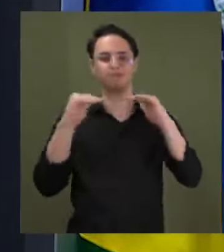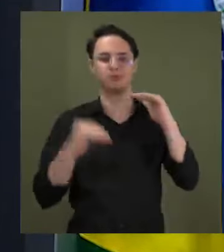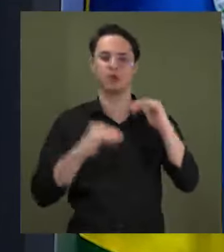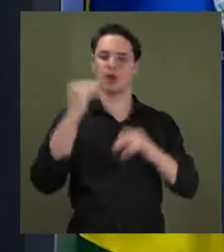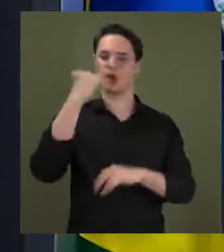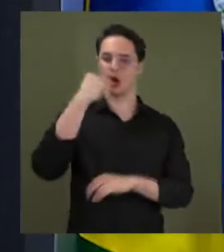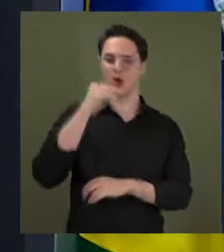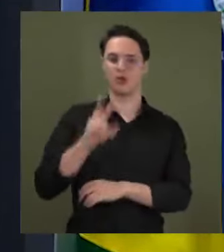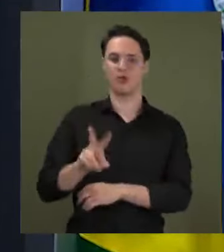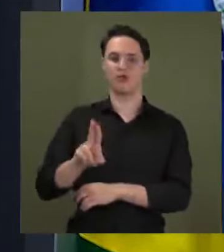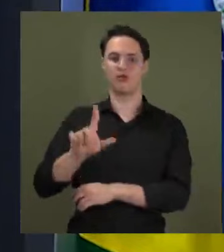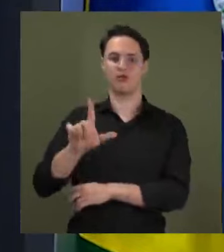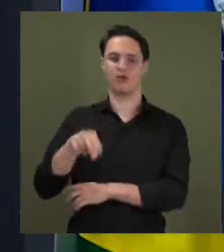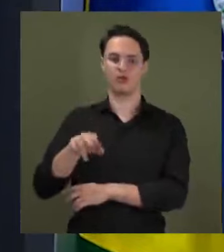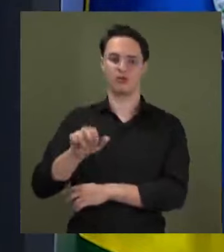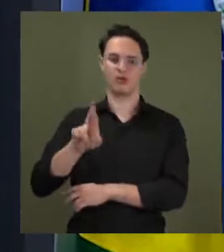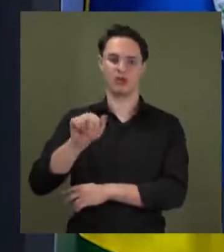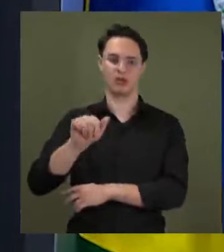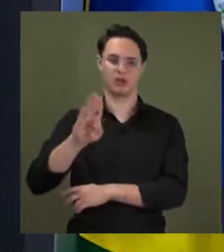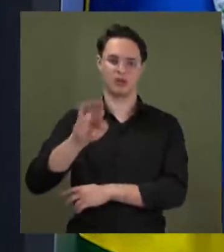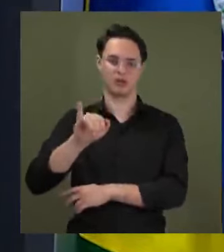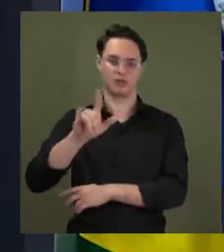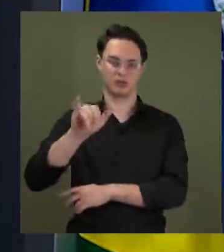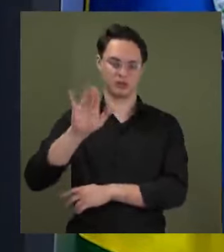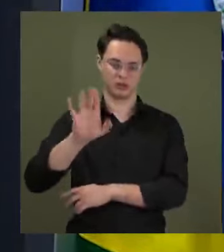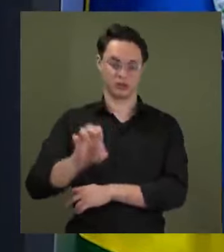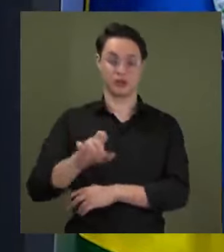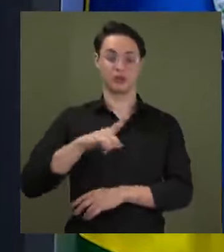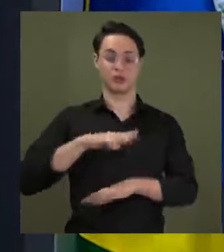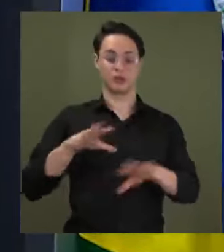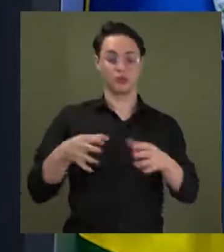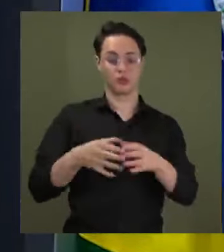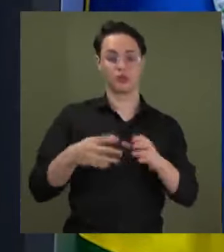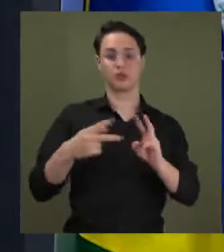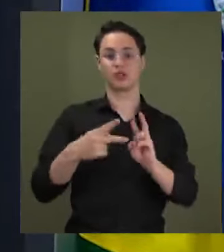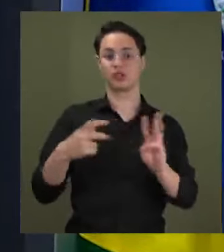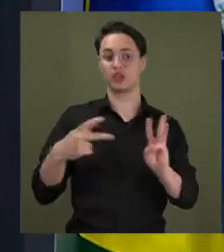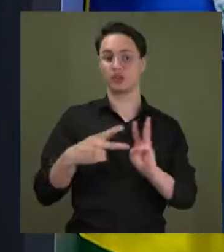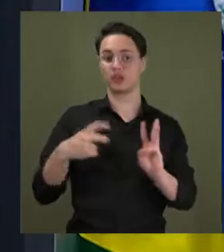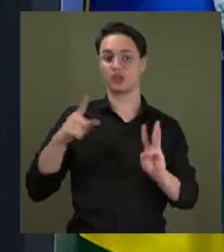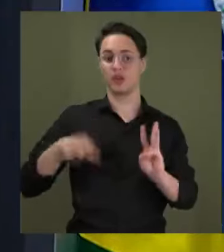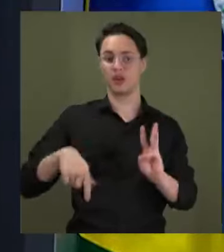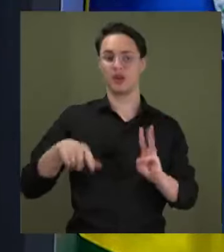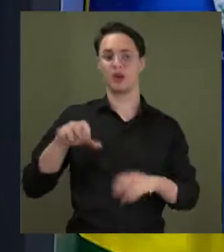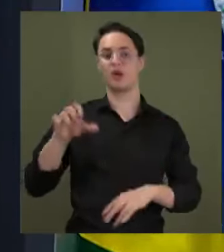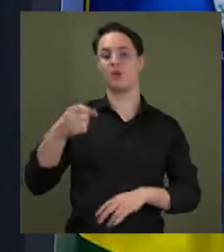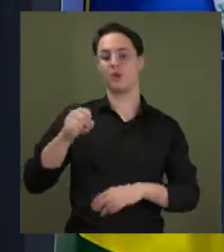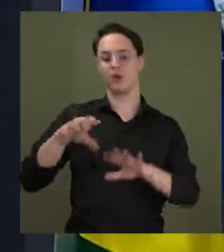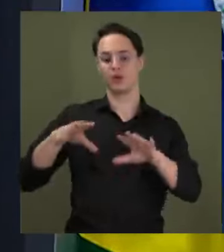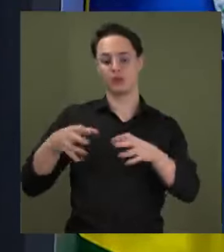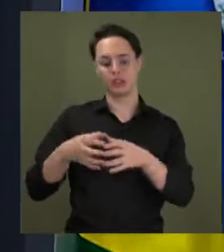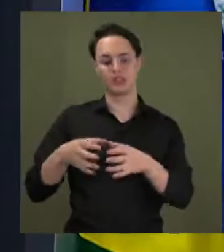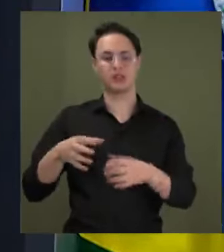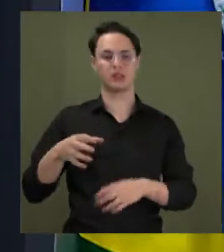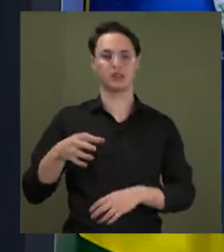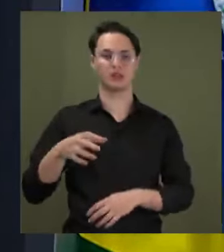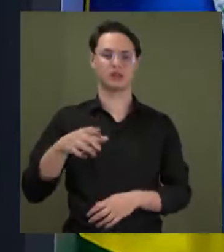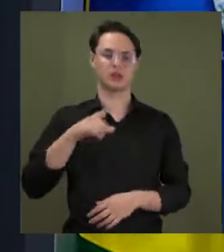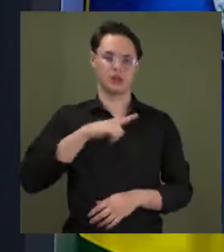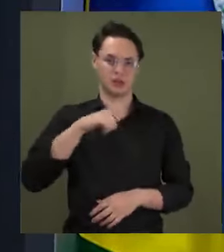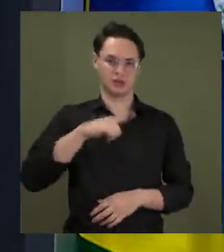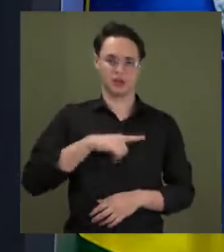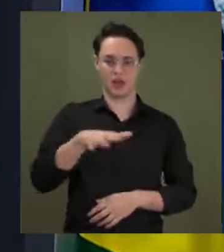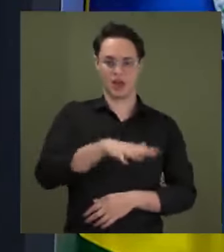estado. O meu estado tem comunidades indígenas, são oito etnias, regiões quilombolas,